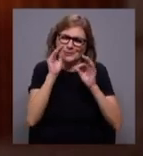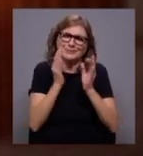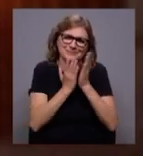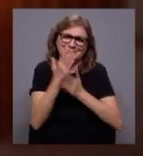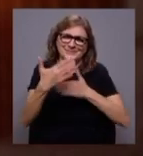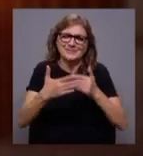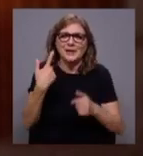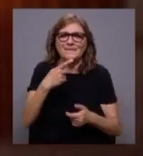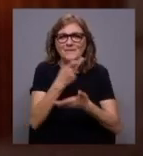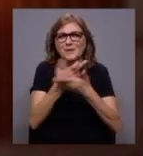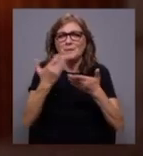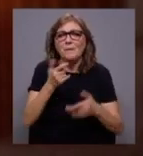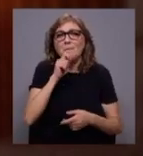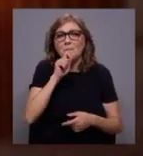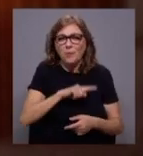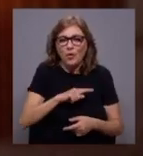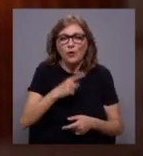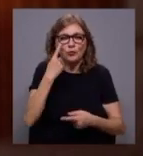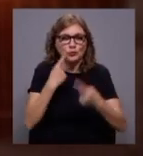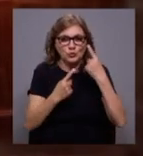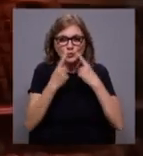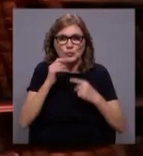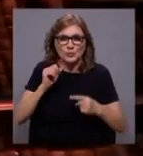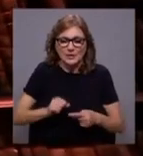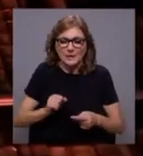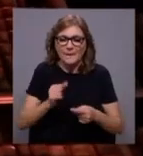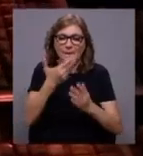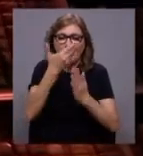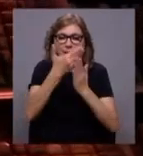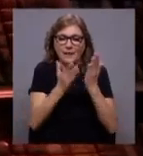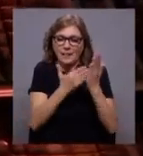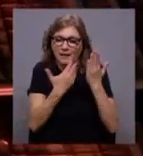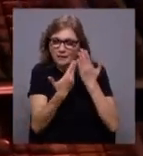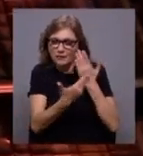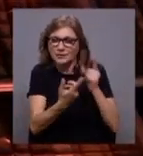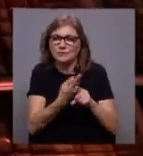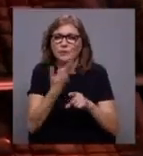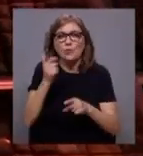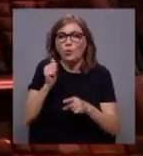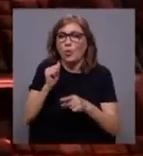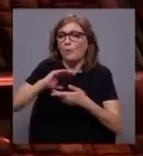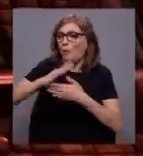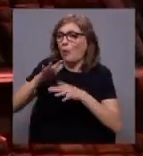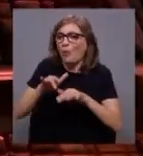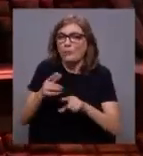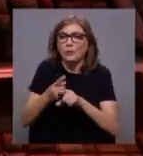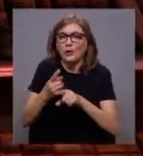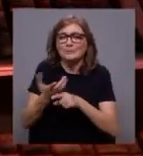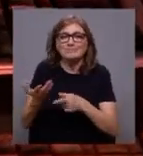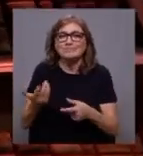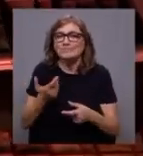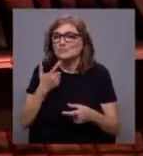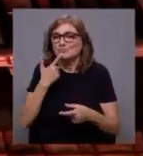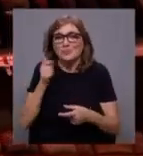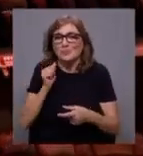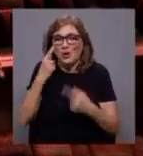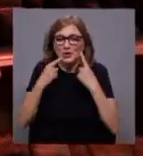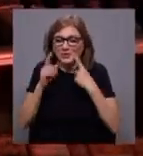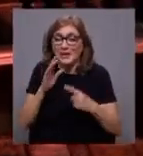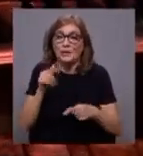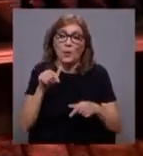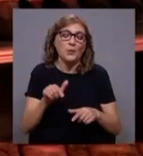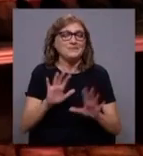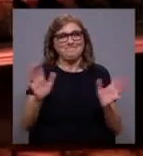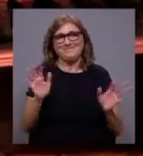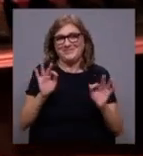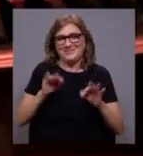frase dele muito bonita, que é, podemos chorar sobre as páginas de um livro, não podemos, sobre um computador ou um disco rígido. sobre um imagem. Se hoje, e para terminar,